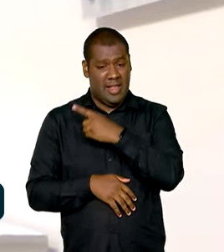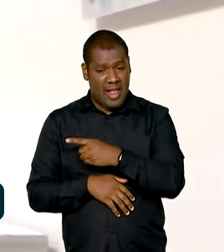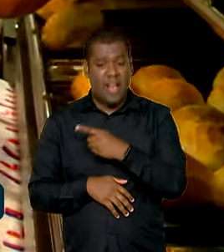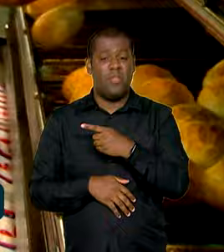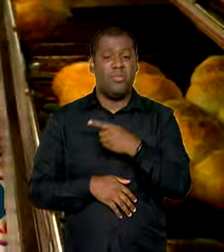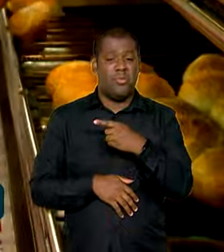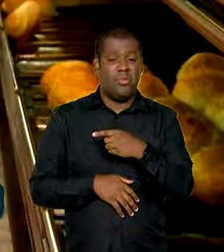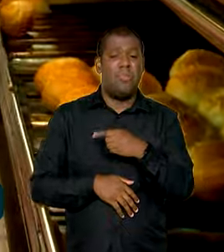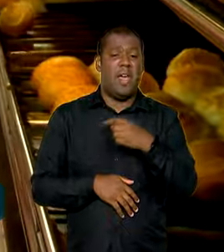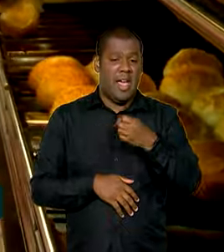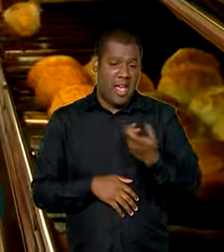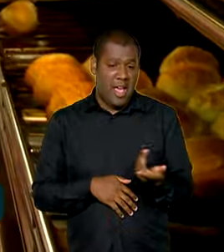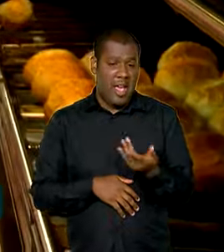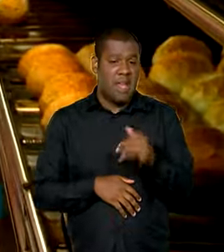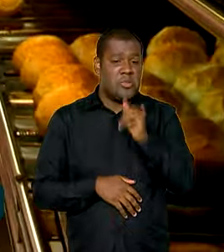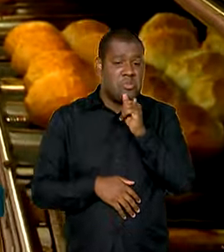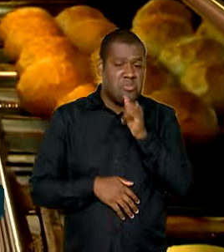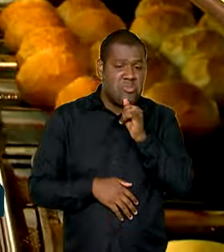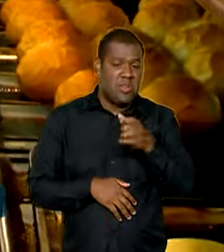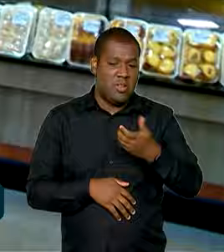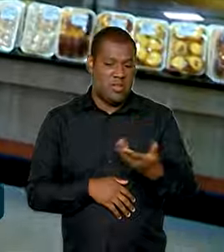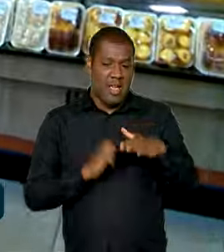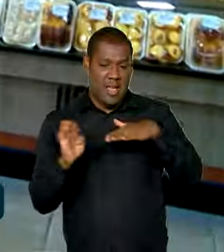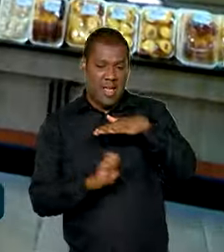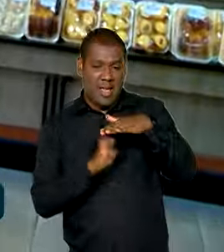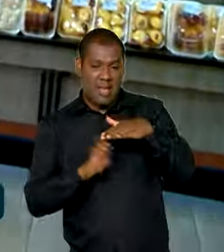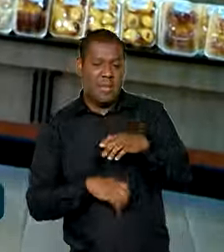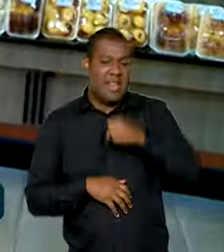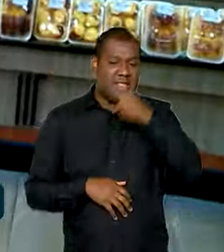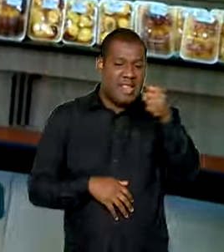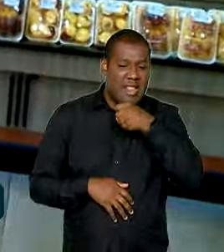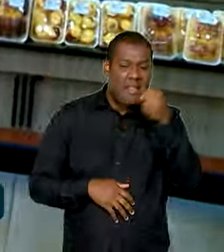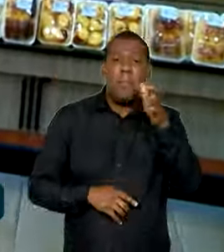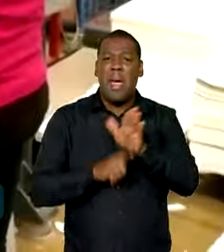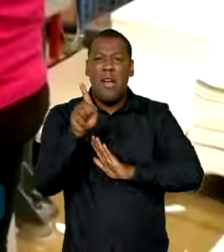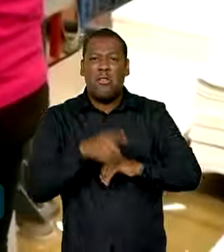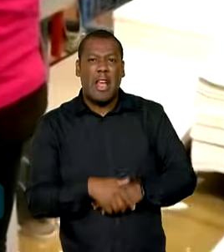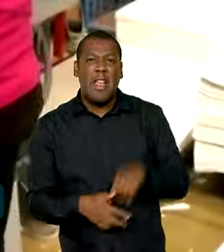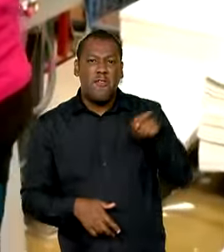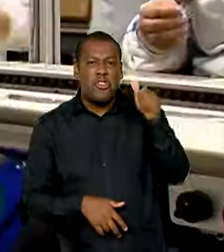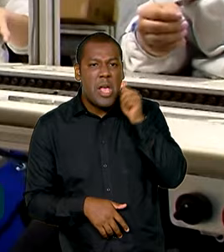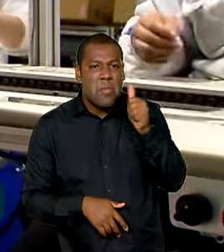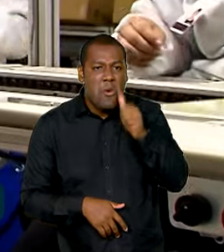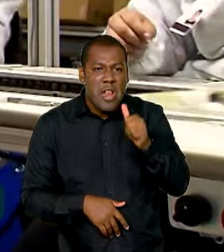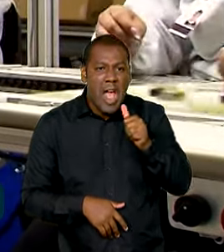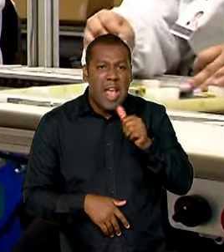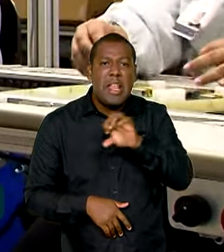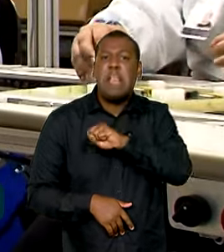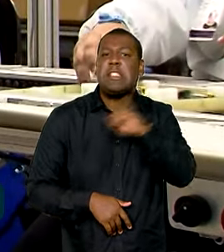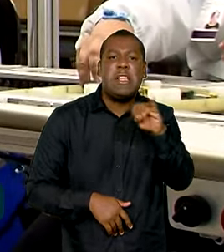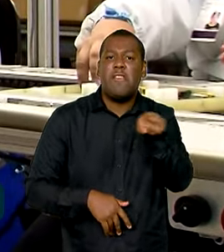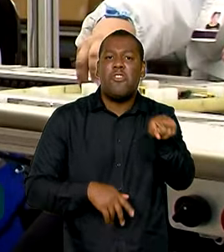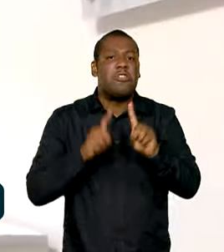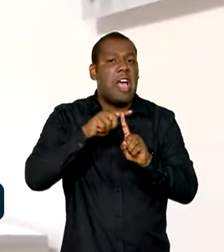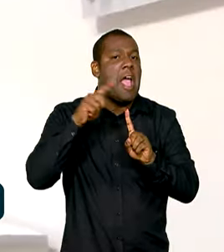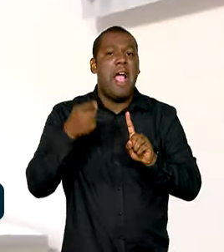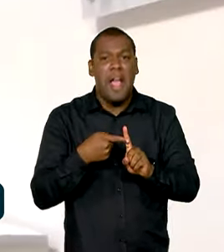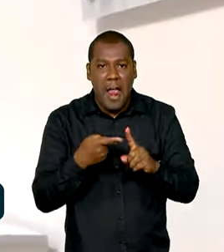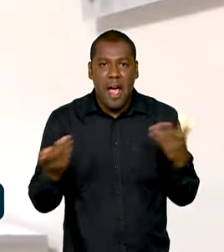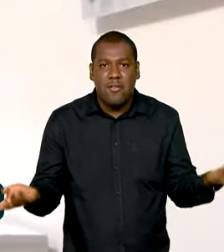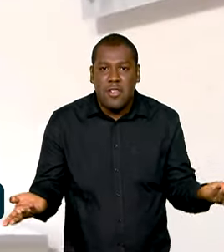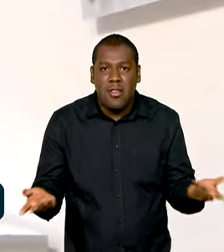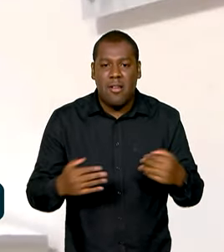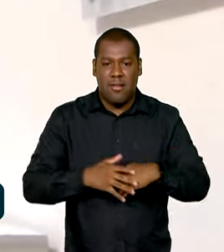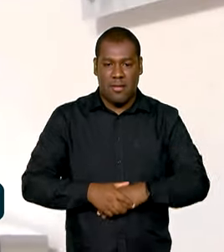no processo de entrevistas, identifica, Ah, mas você tem intenção de ficar grávida? Ah, mas seu filho com quem vai ficar? Infelizmente, ainda tem. Então, muito